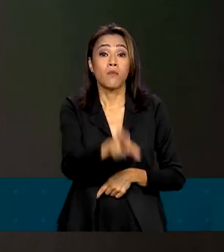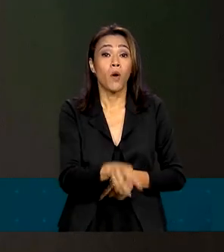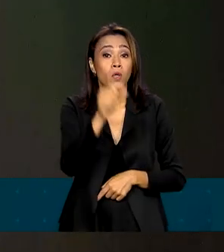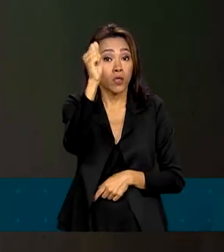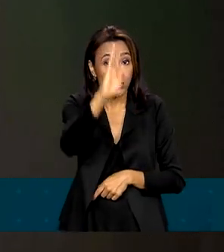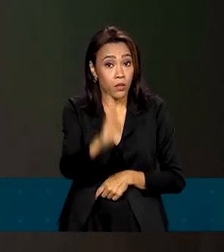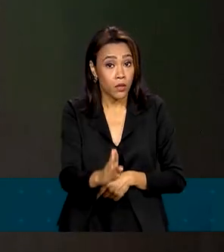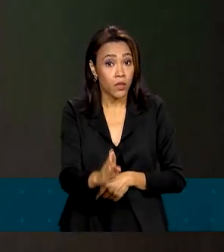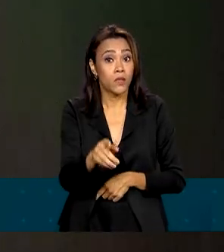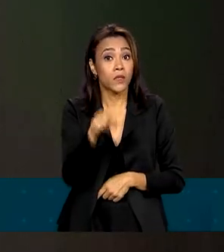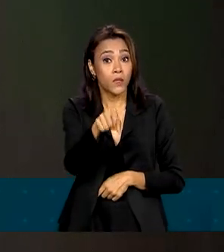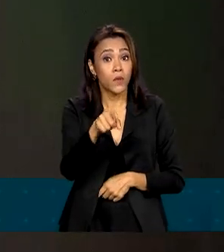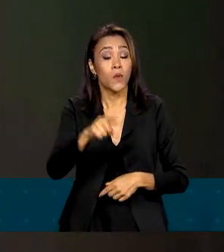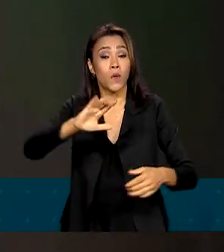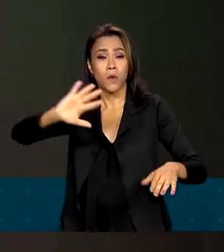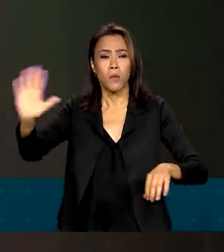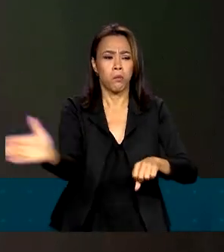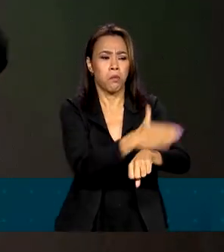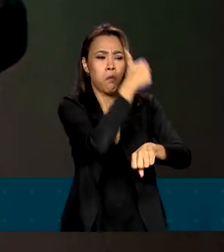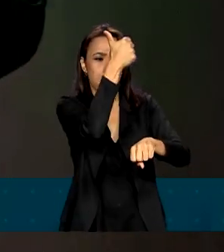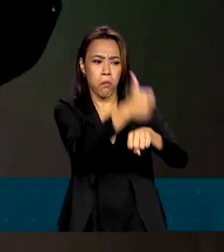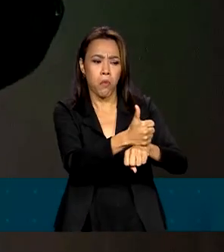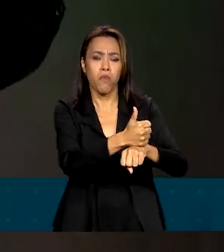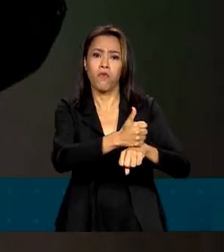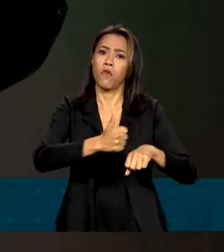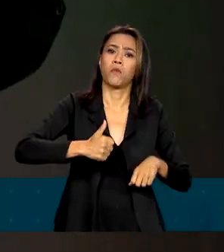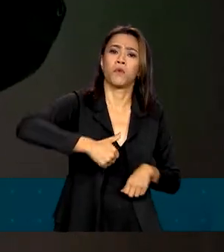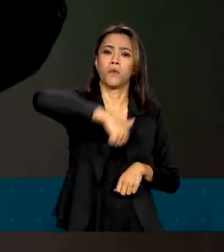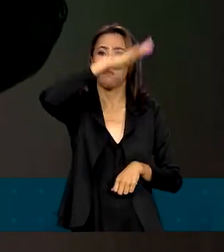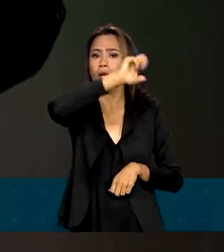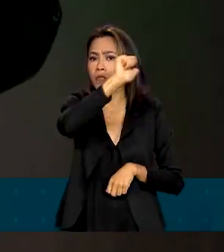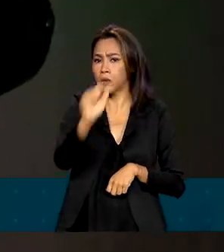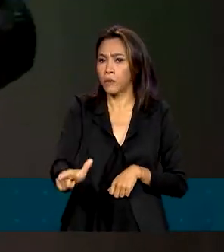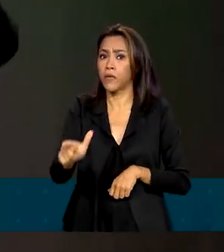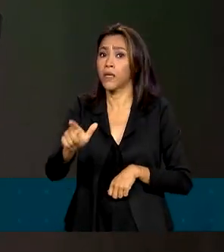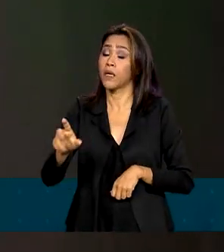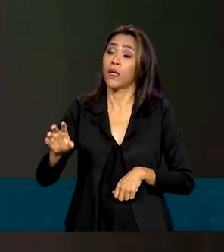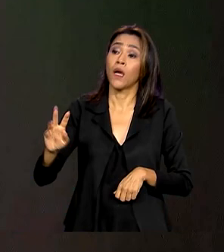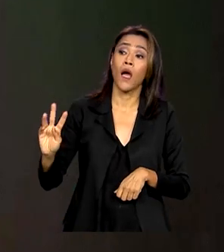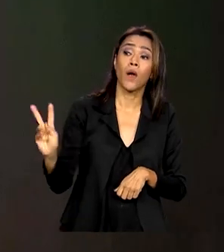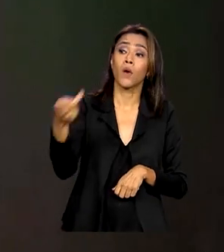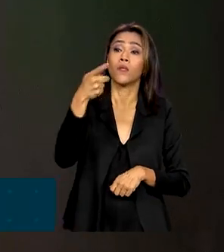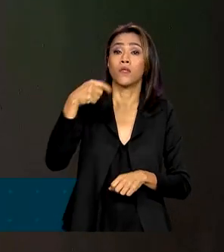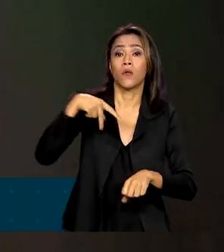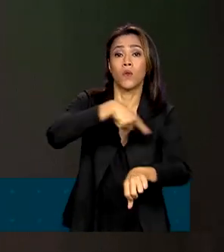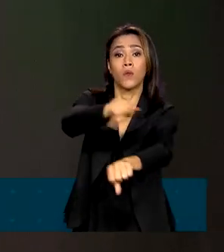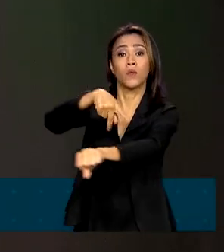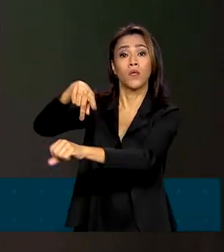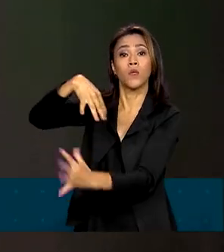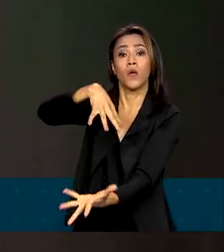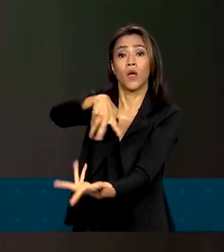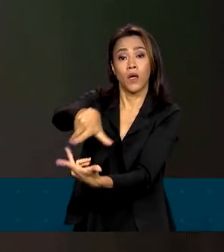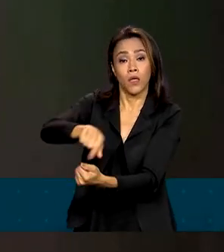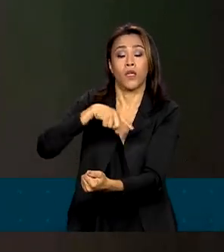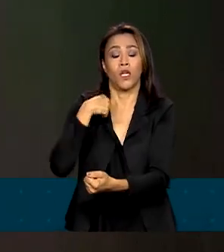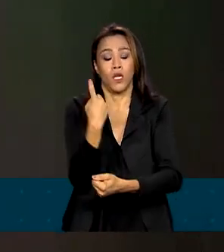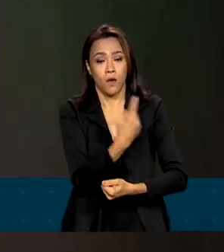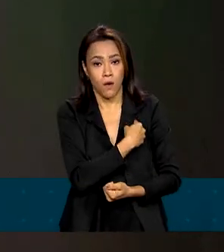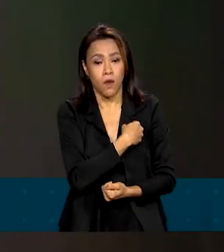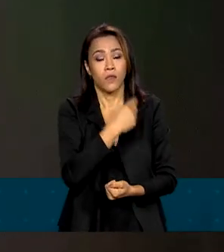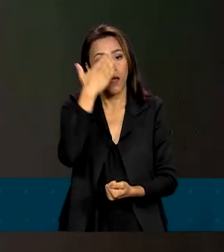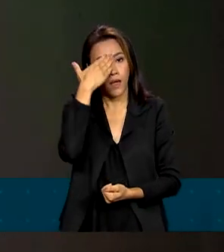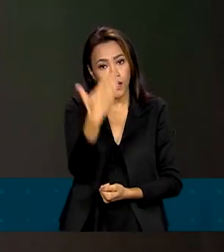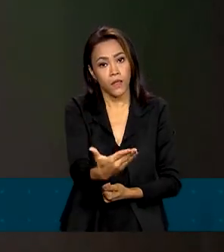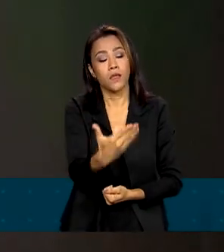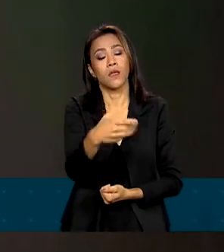qualitativamente superior àquela que verificamos em outras partes do mundo e nós devemos e agradecemos também